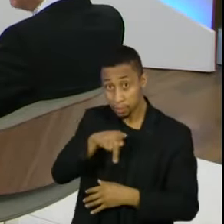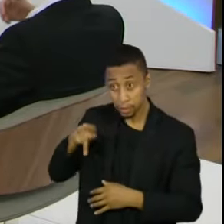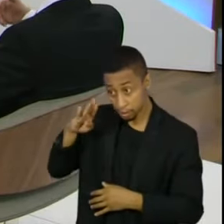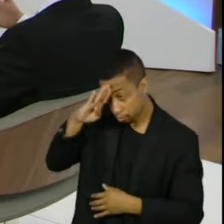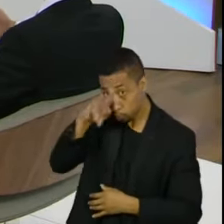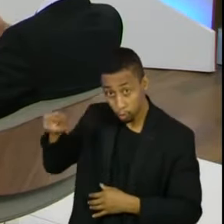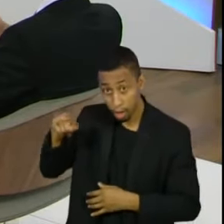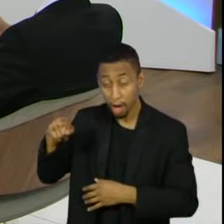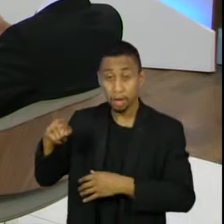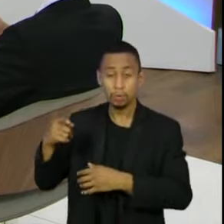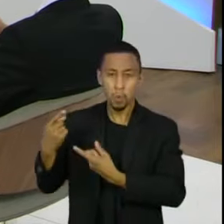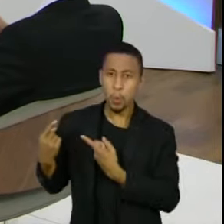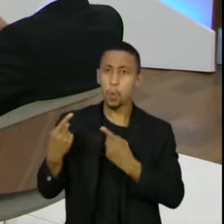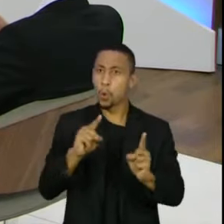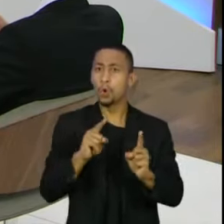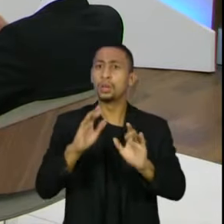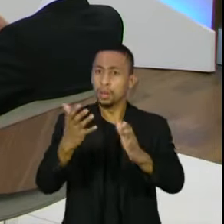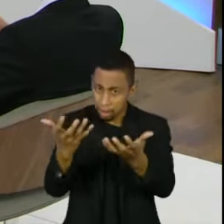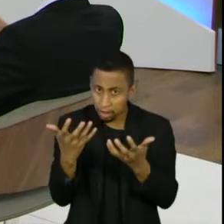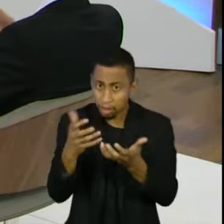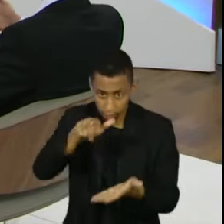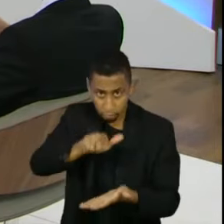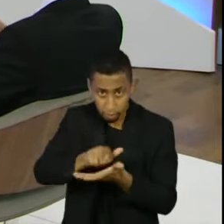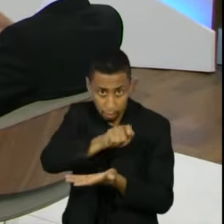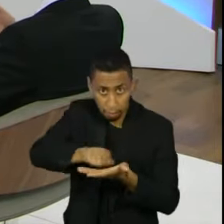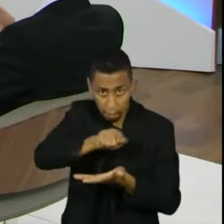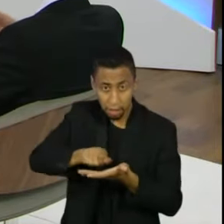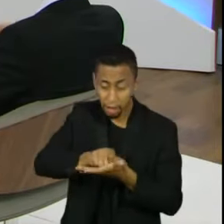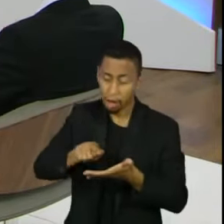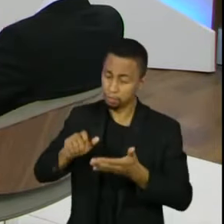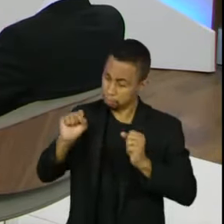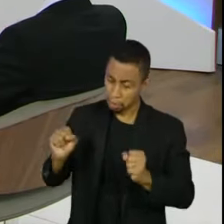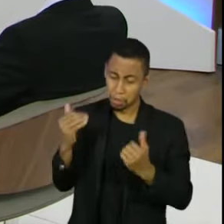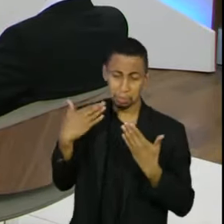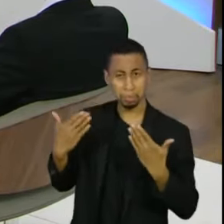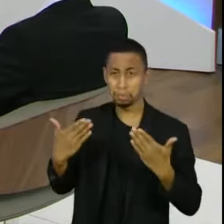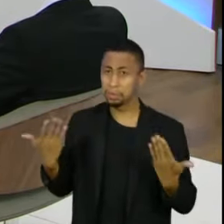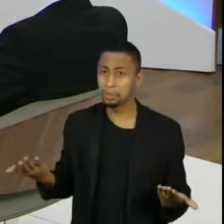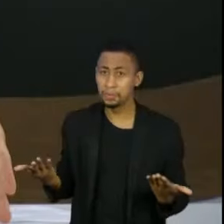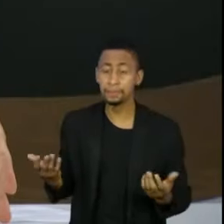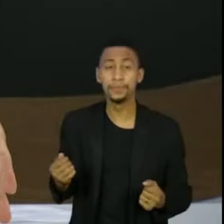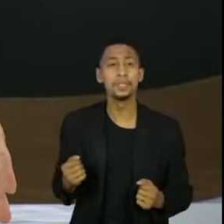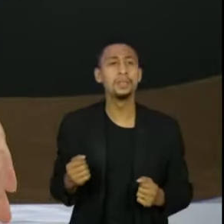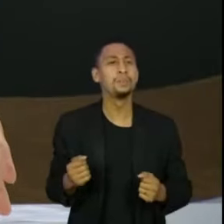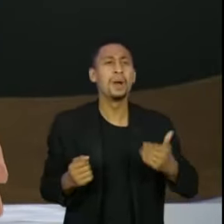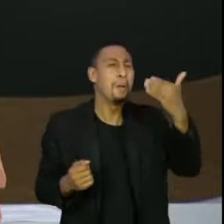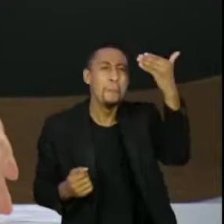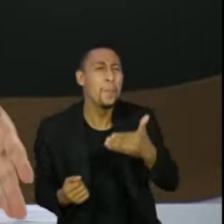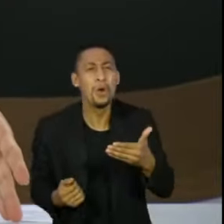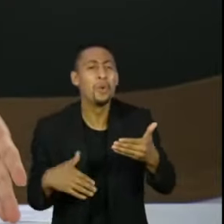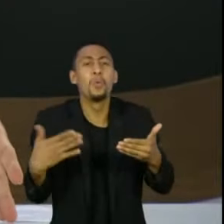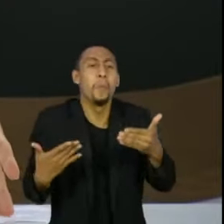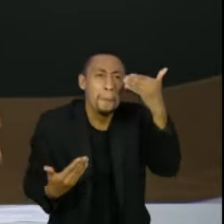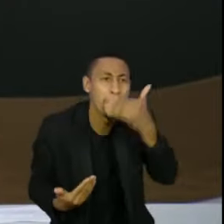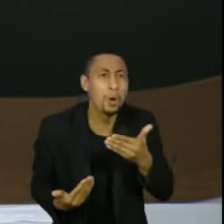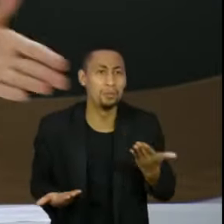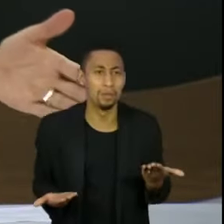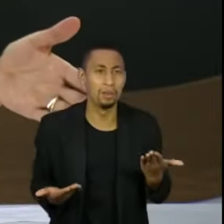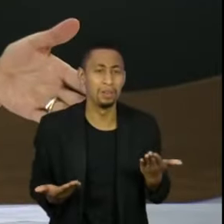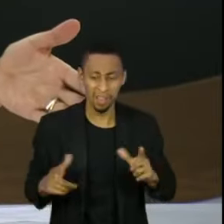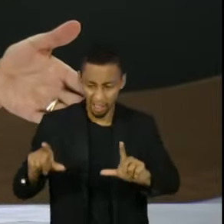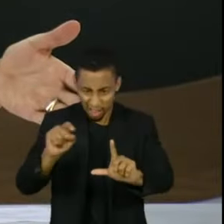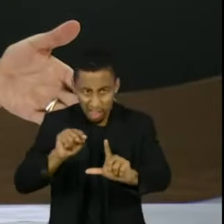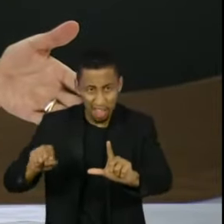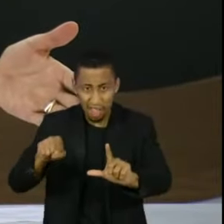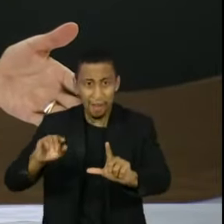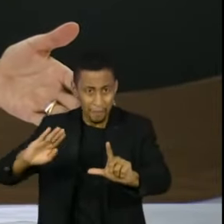de que é preciso travar esse tema e essa discussão no parlamento, façamos essa discussão no parlamento. Qual é a prova de que existe alguma fraude? Porque senão a gente pode falar assim, vamos